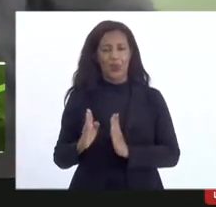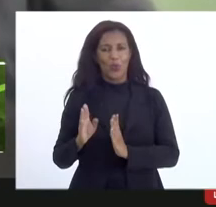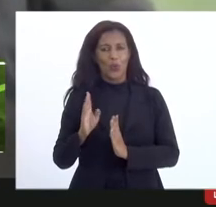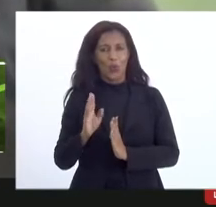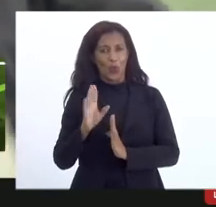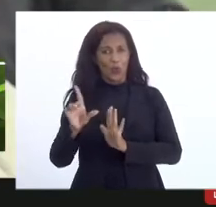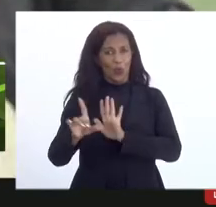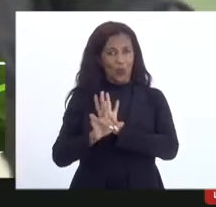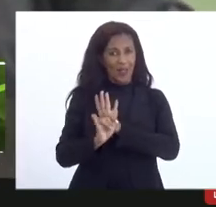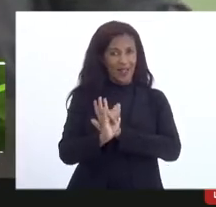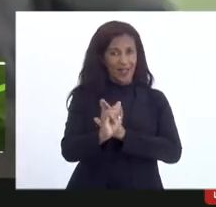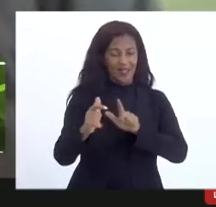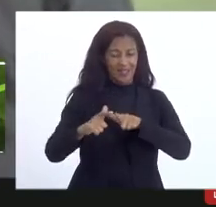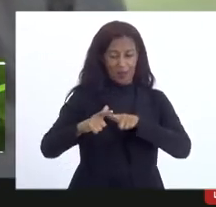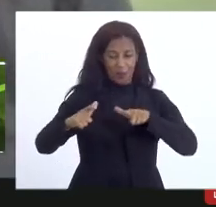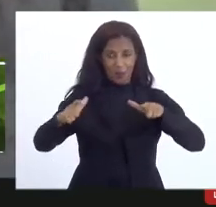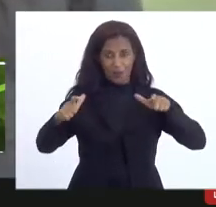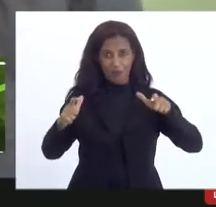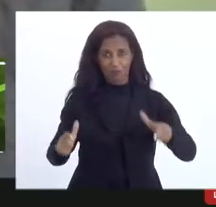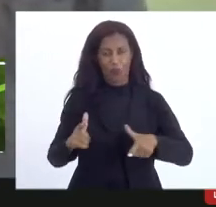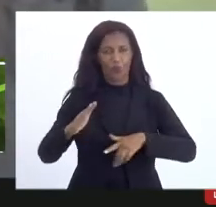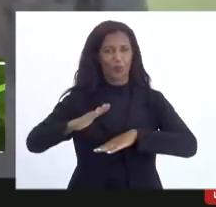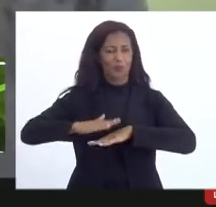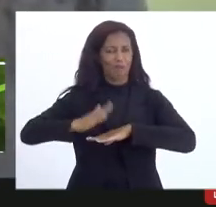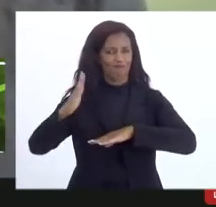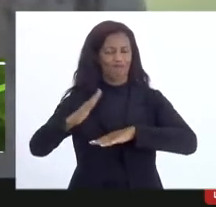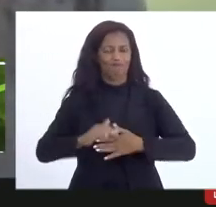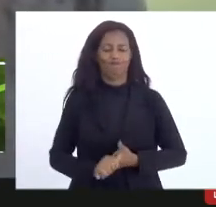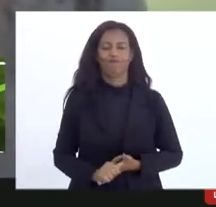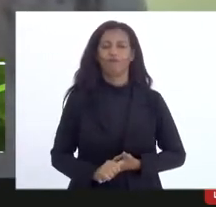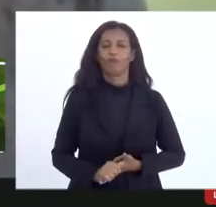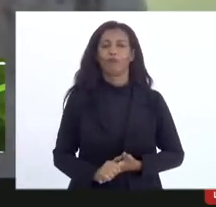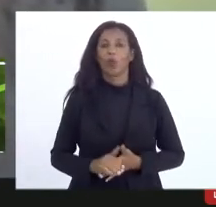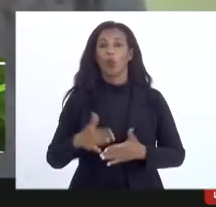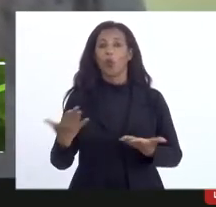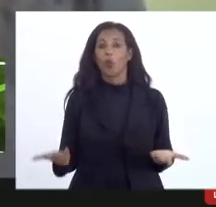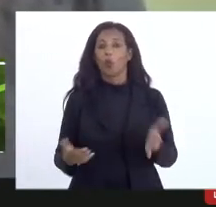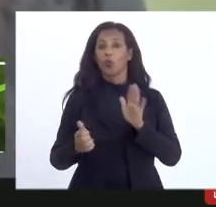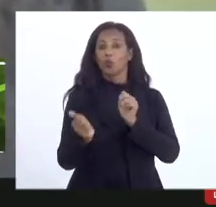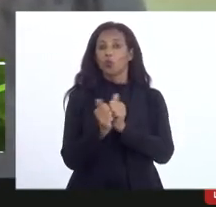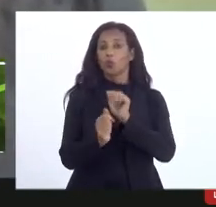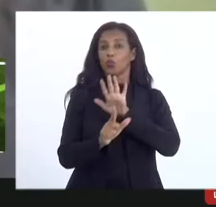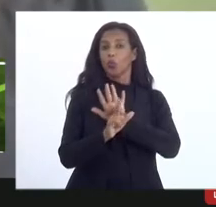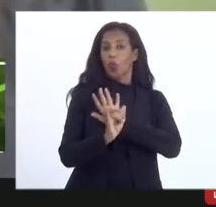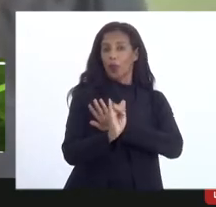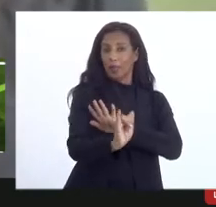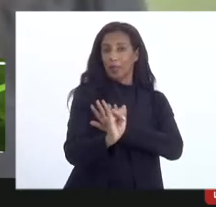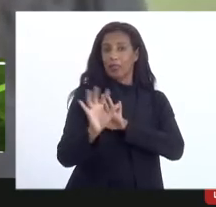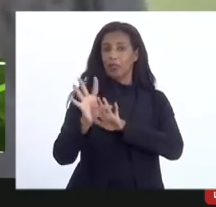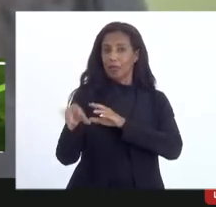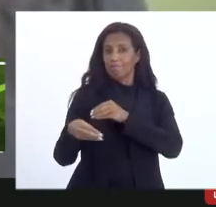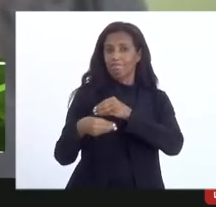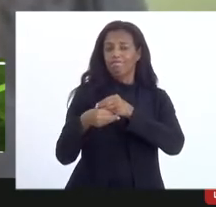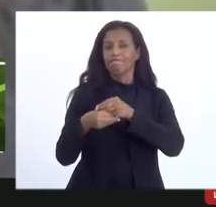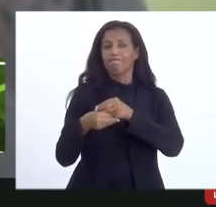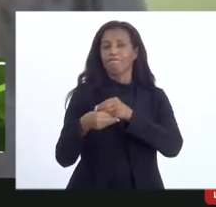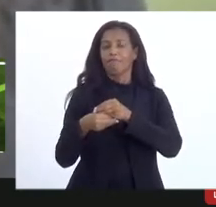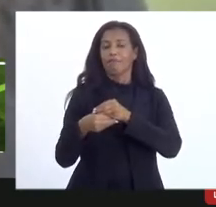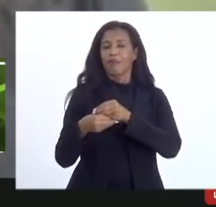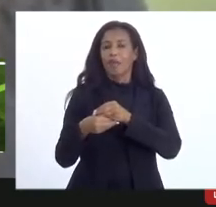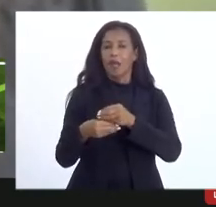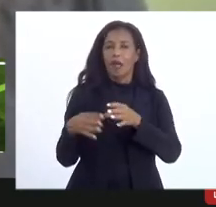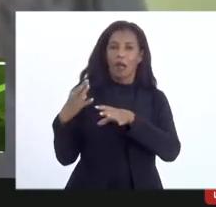Aldir Blanc aumentou consideravelmente. Com a Aldir Blanc a gente já implementou a prestação de